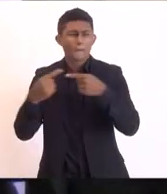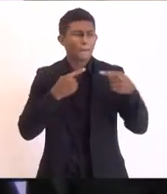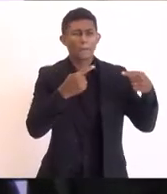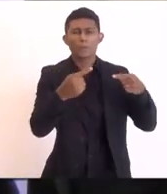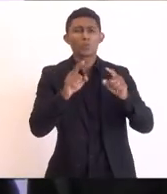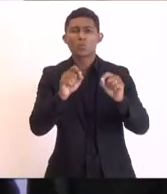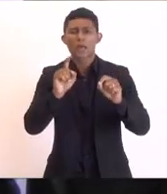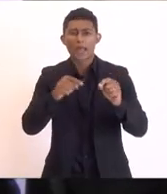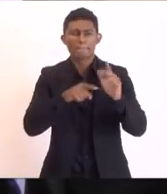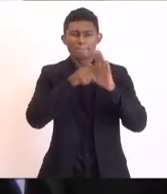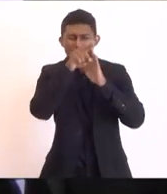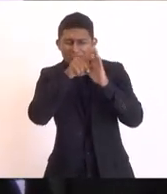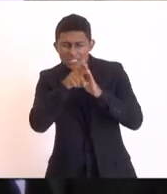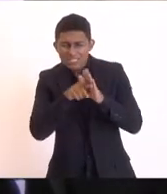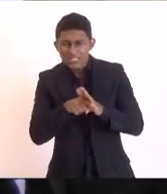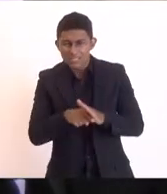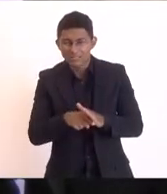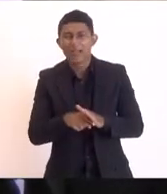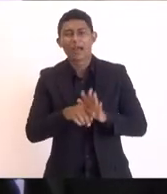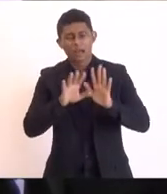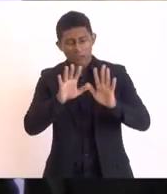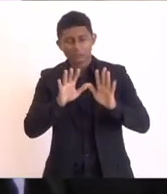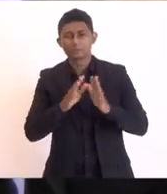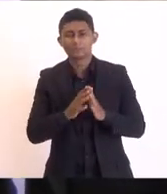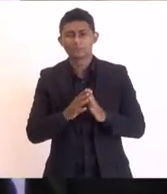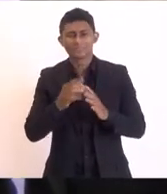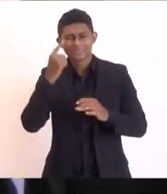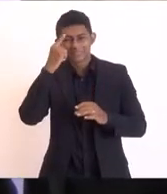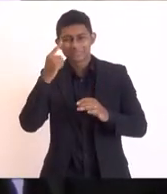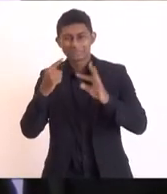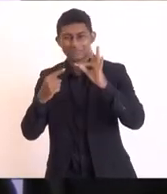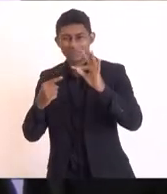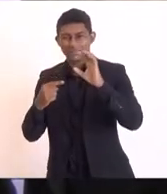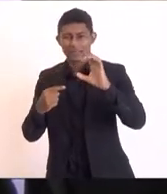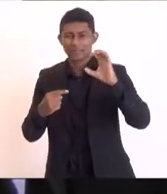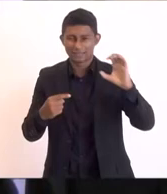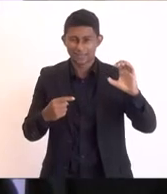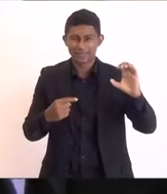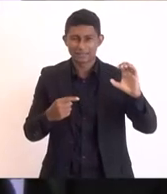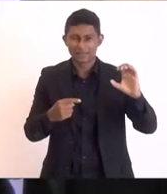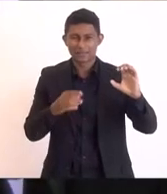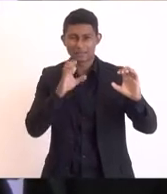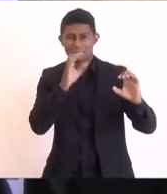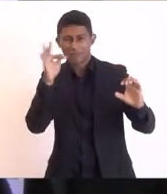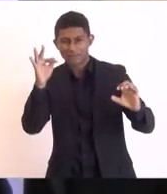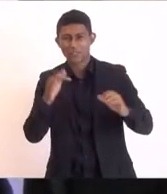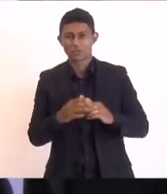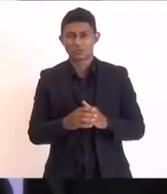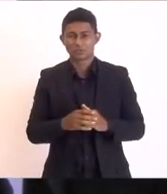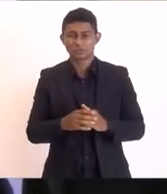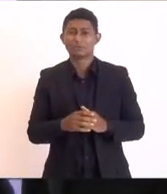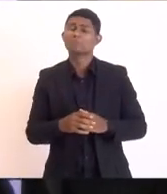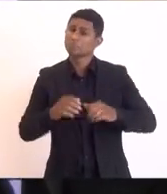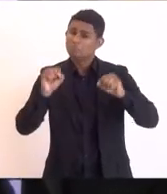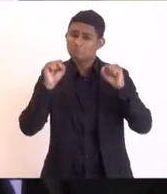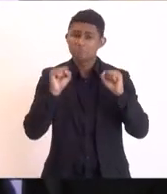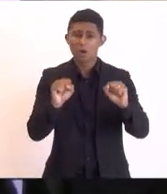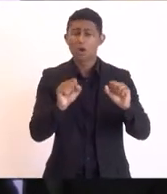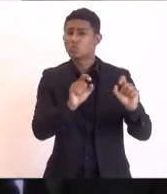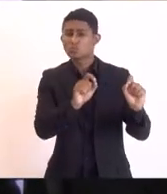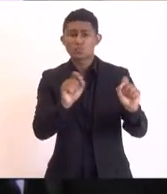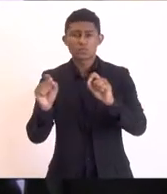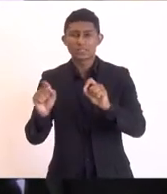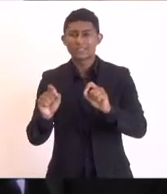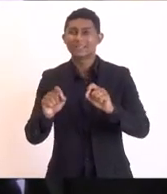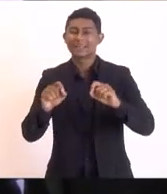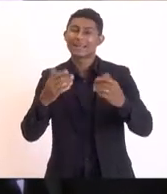de pesquisa na região pois bem o TCC dos Cabo Frio o TCC do CDG podem ser colocados para